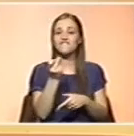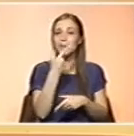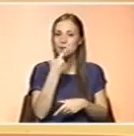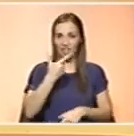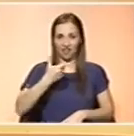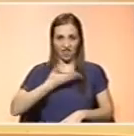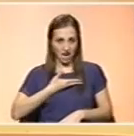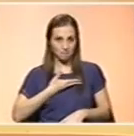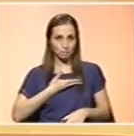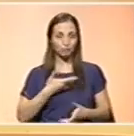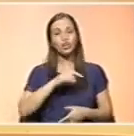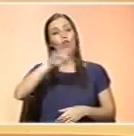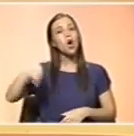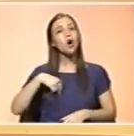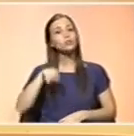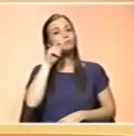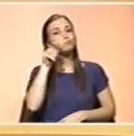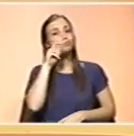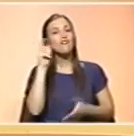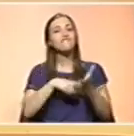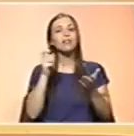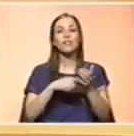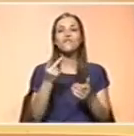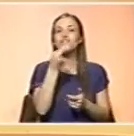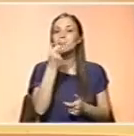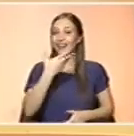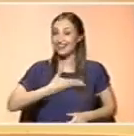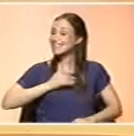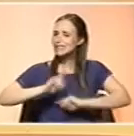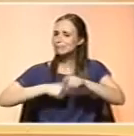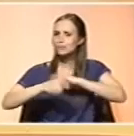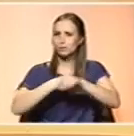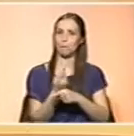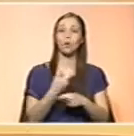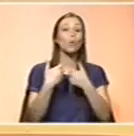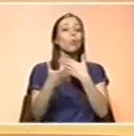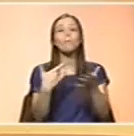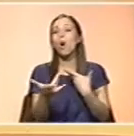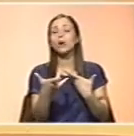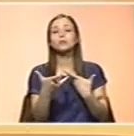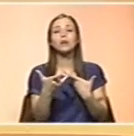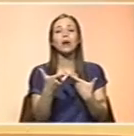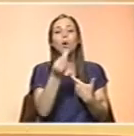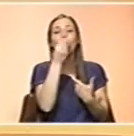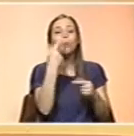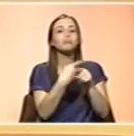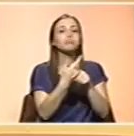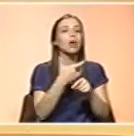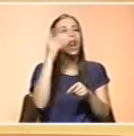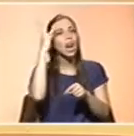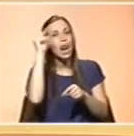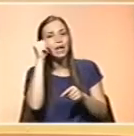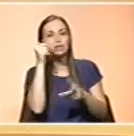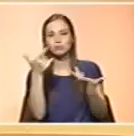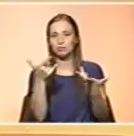Nós fazemos prevenção da carência em vitamina D sistematicamente, independentemente do lactante estar a ser alimentado com leite materno ou com fome industrial,